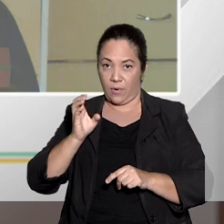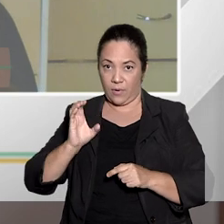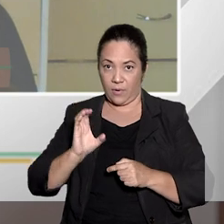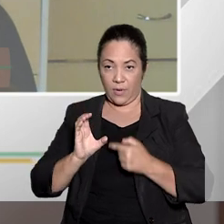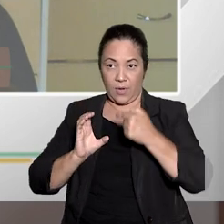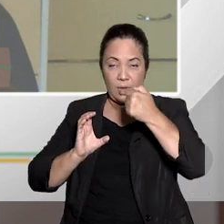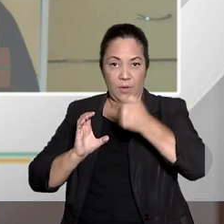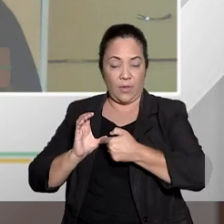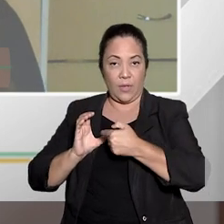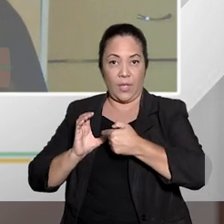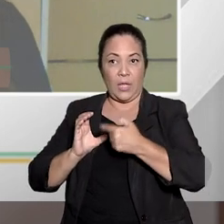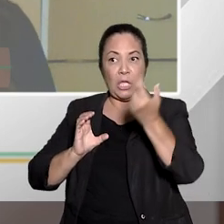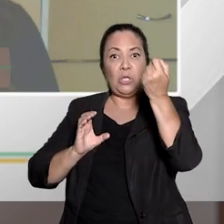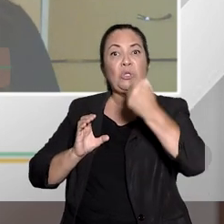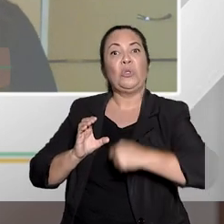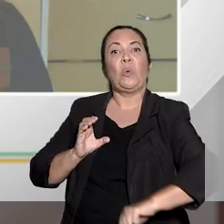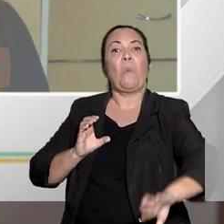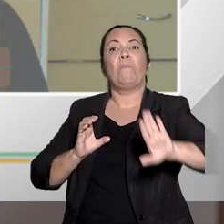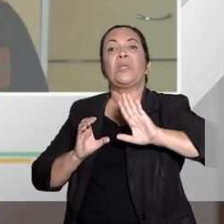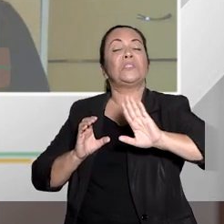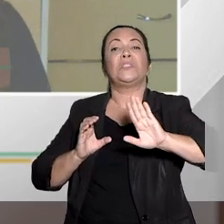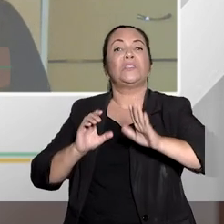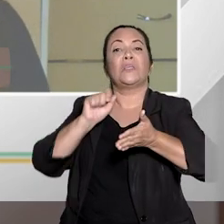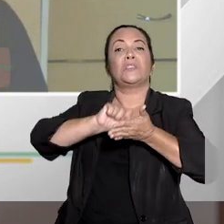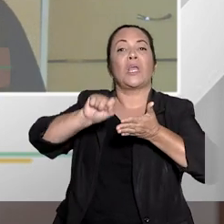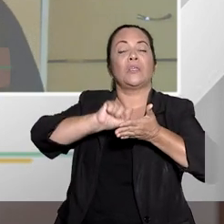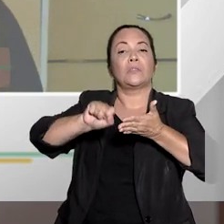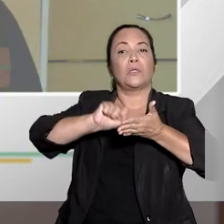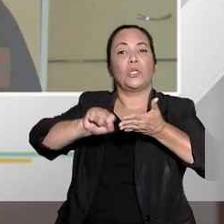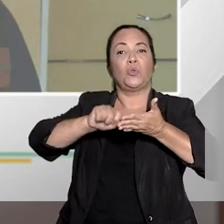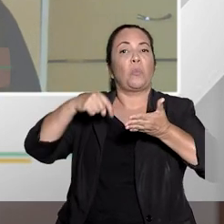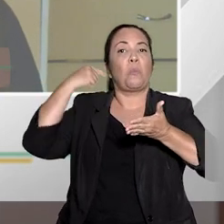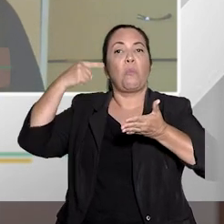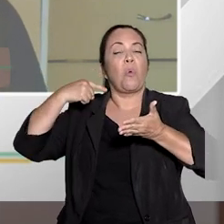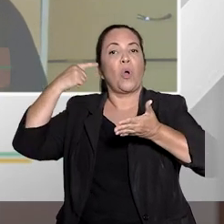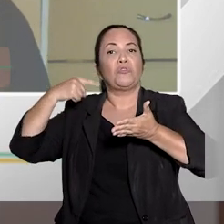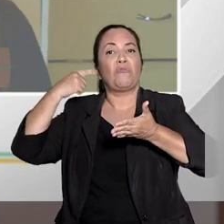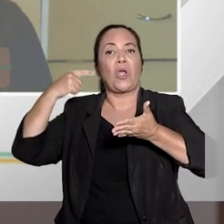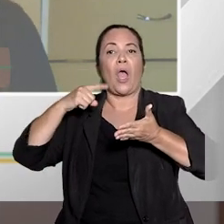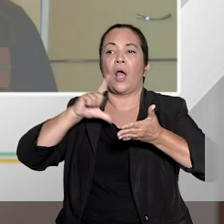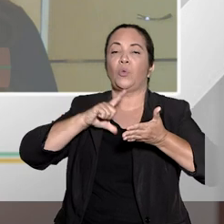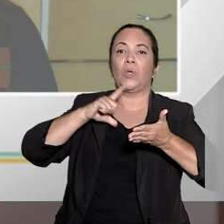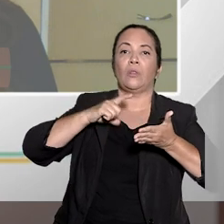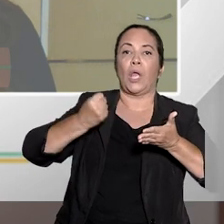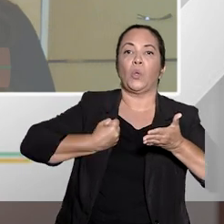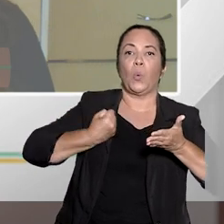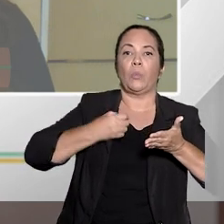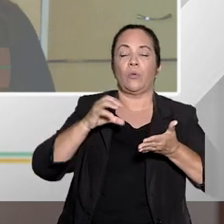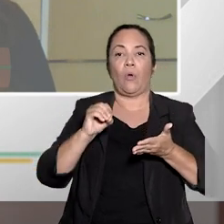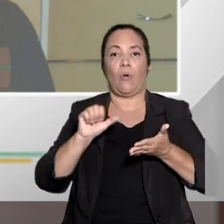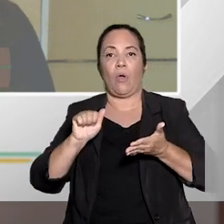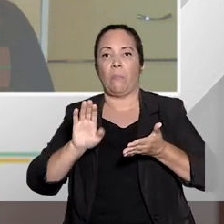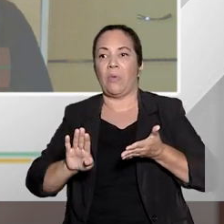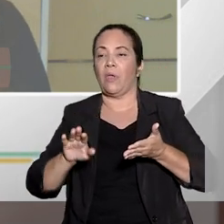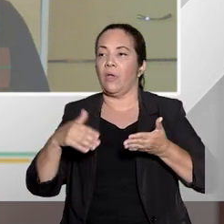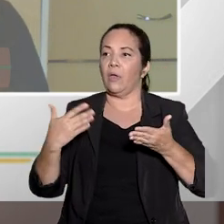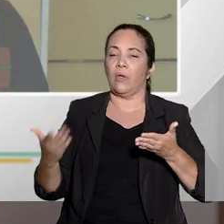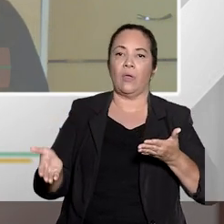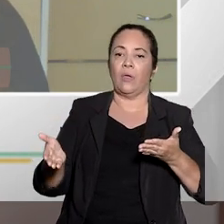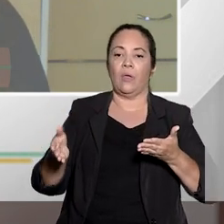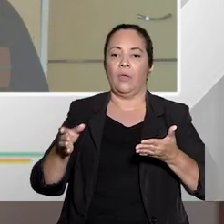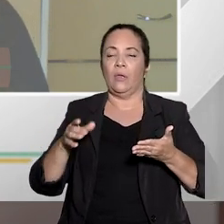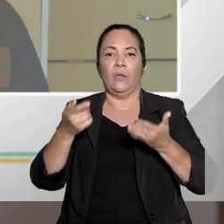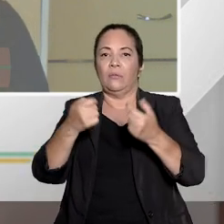exige que seja apresentado por advogado, regularmente inscrito na OAB, como é a regra para os demais, para os recursos